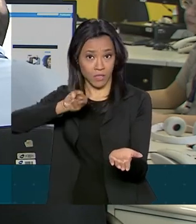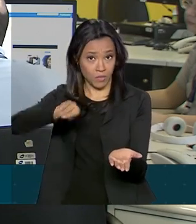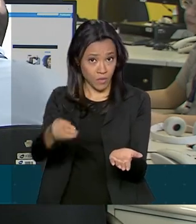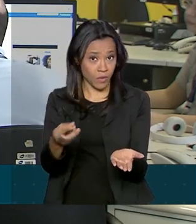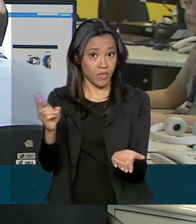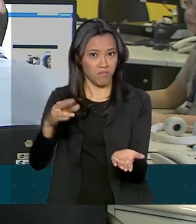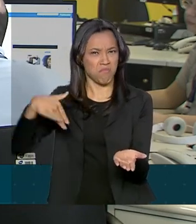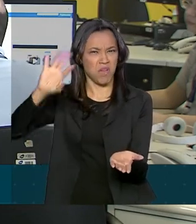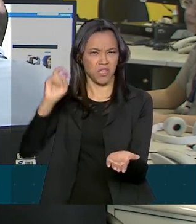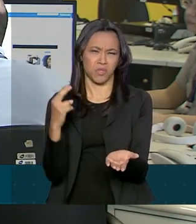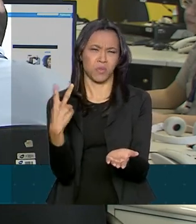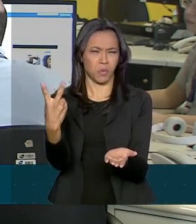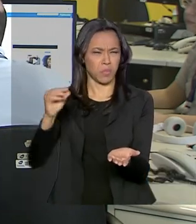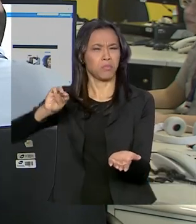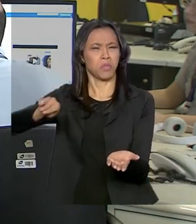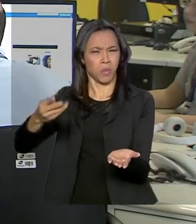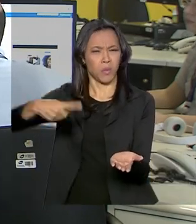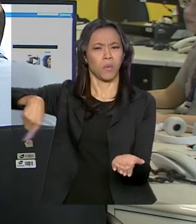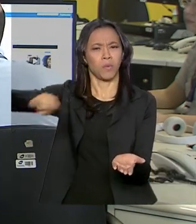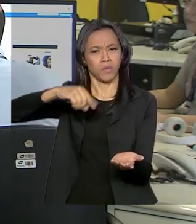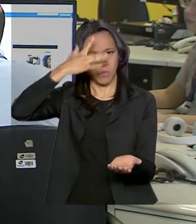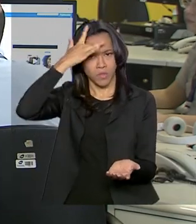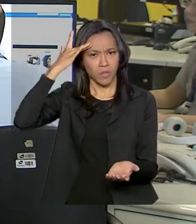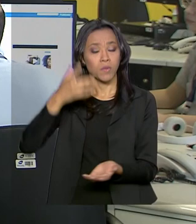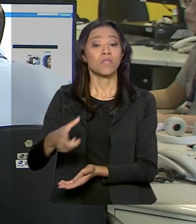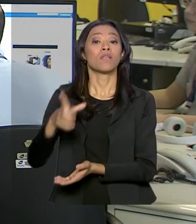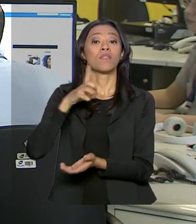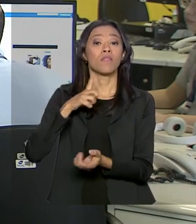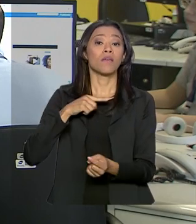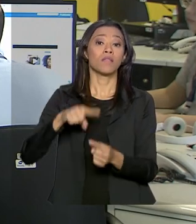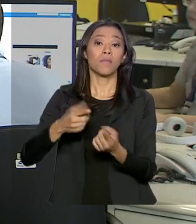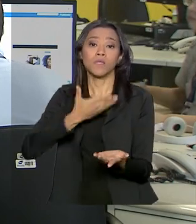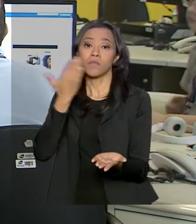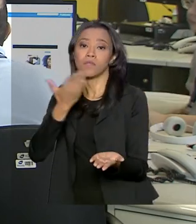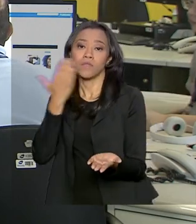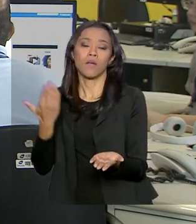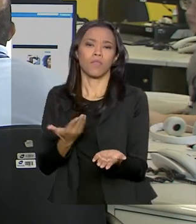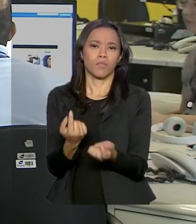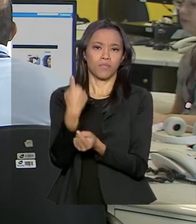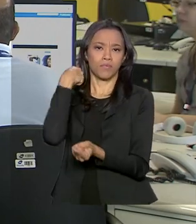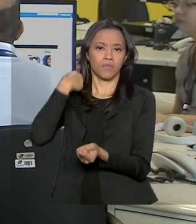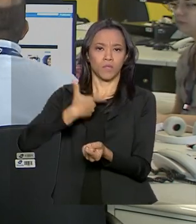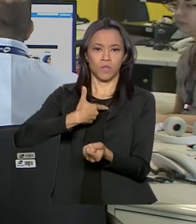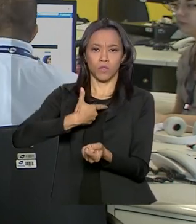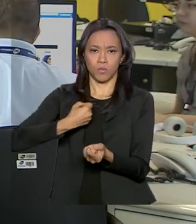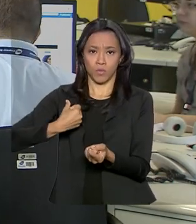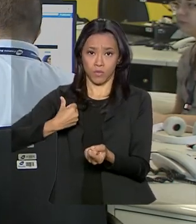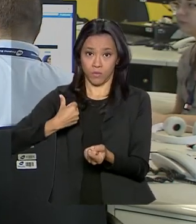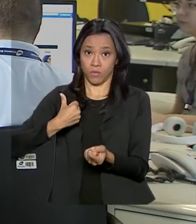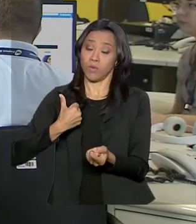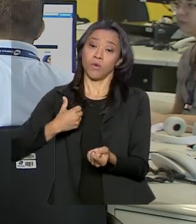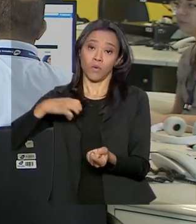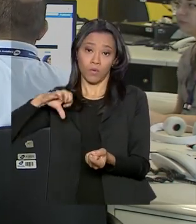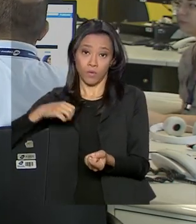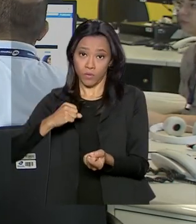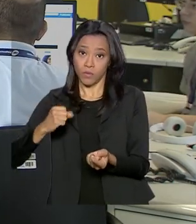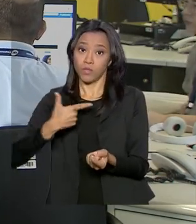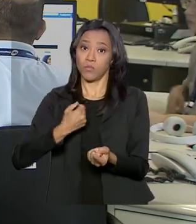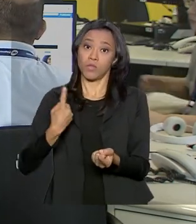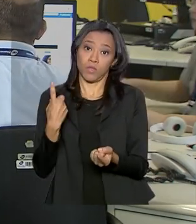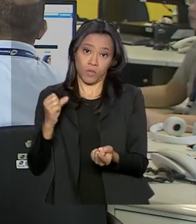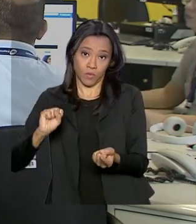de contribuintes. Estão incluídas também as restituições residuais de 2008 a 2018. R 180 milhões